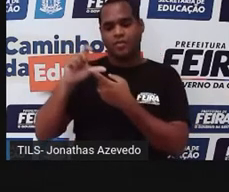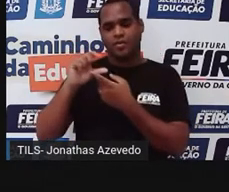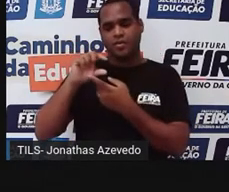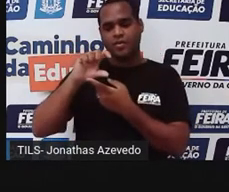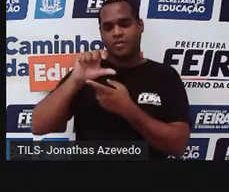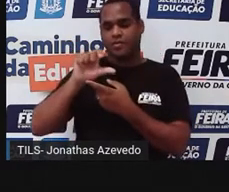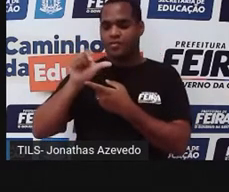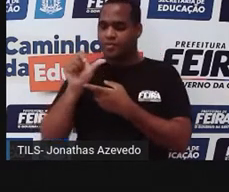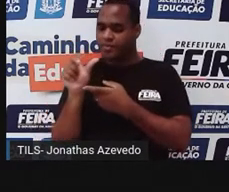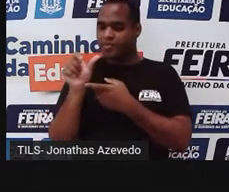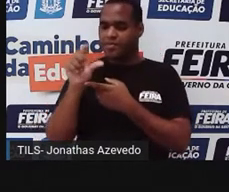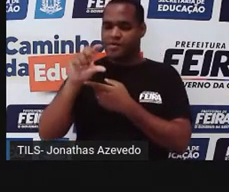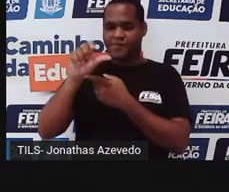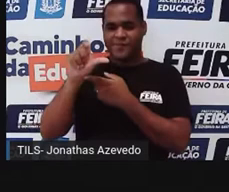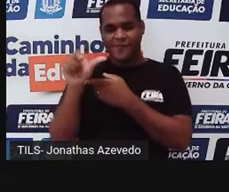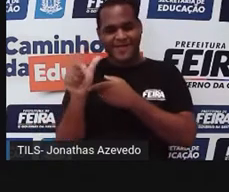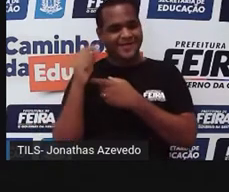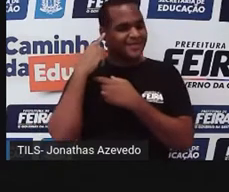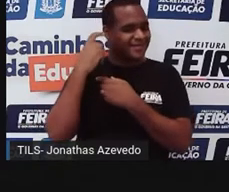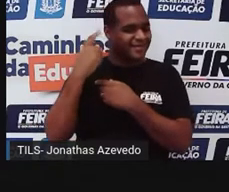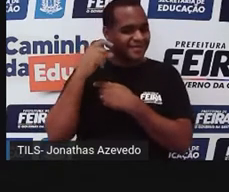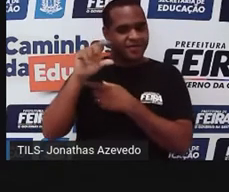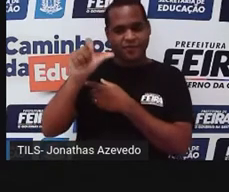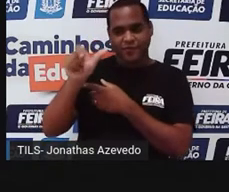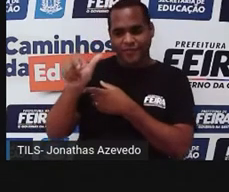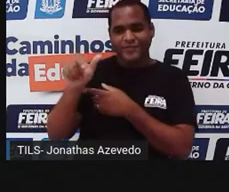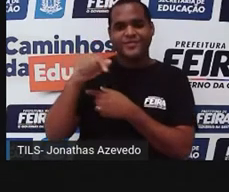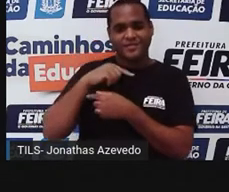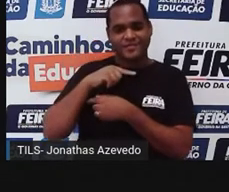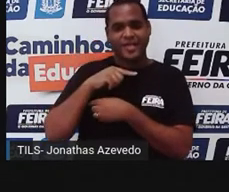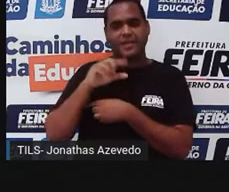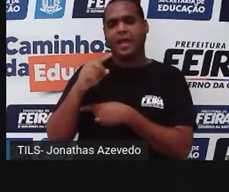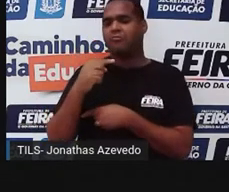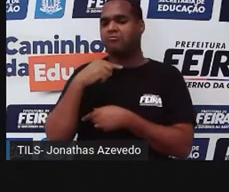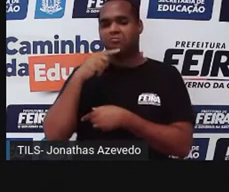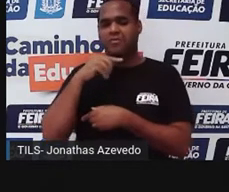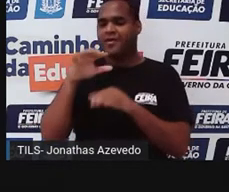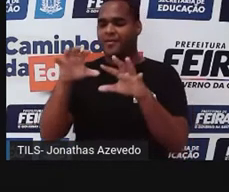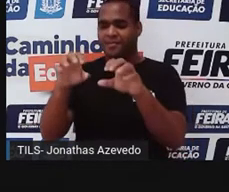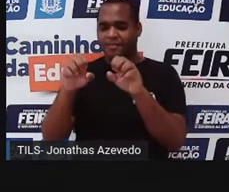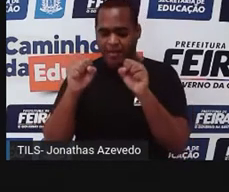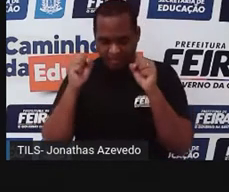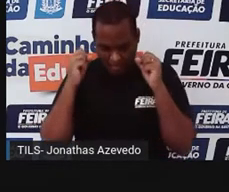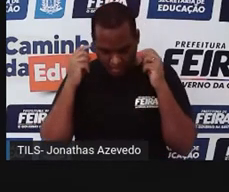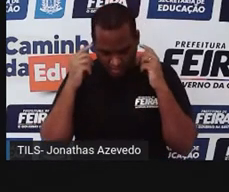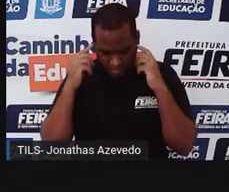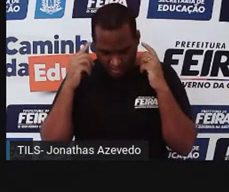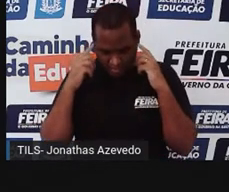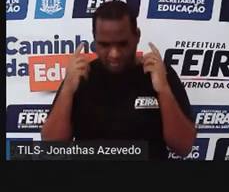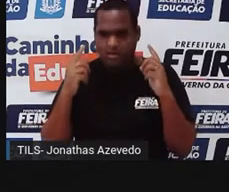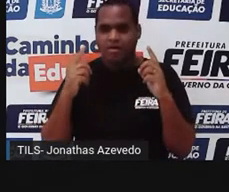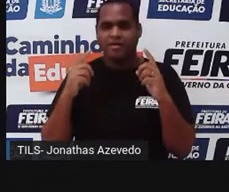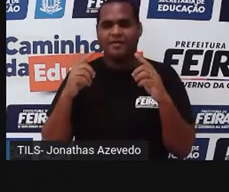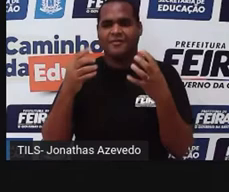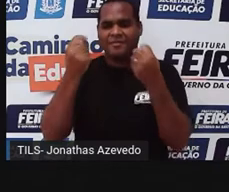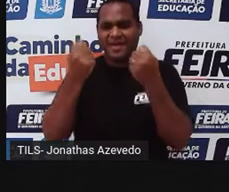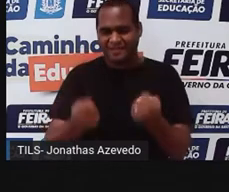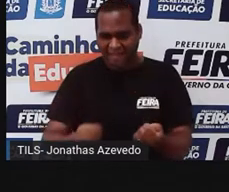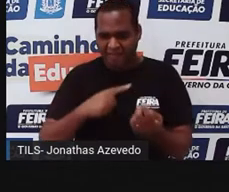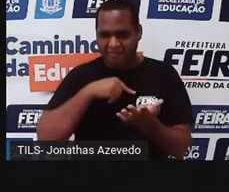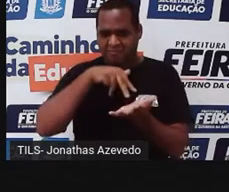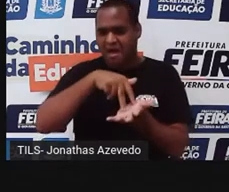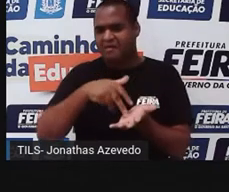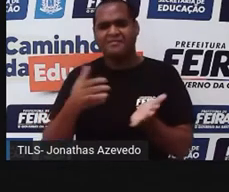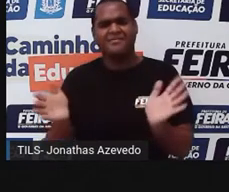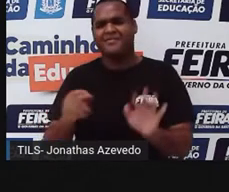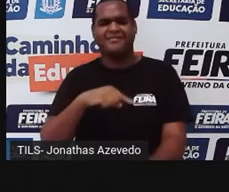consegue ouvir esse volume desse som, mas a gente não consegue pegar o som e medir a quantidade de massa dele. Então, ele também não